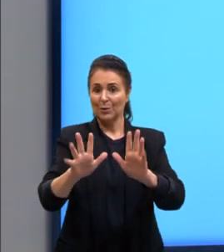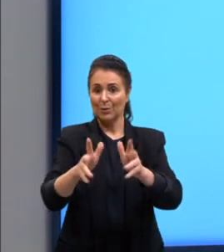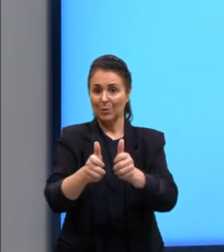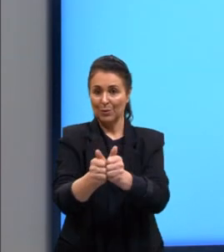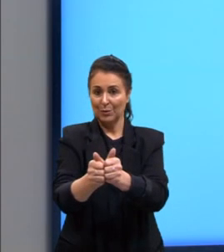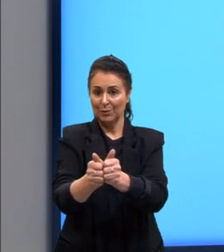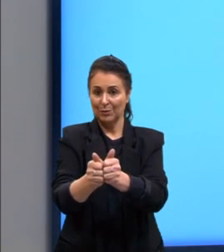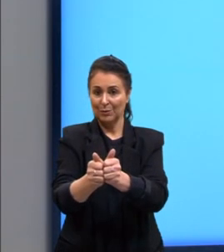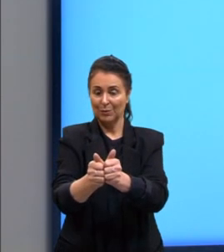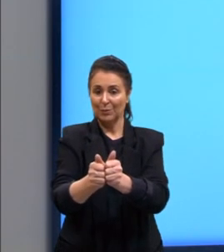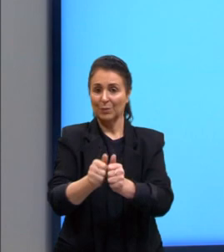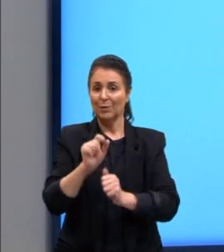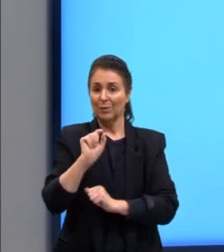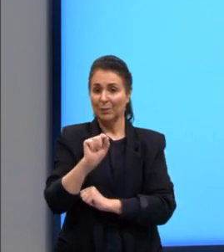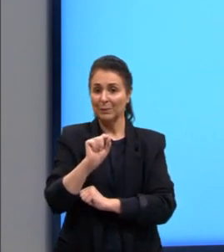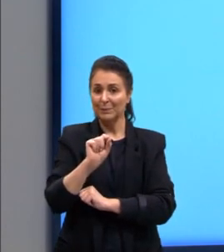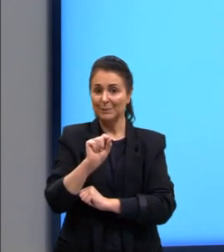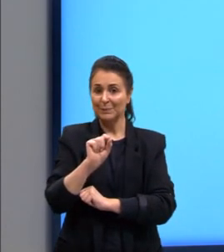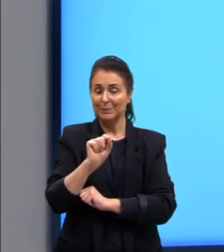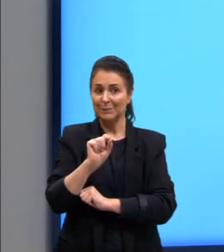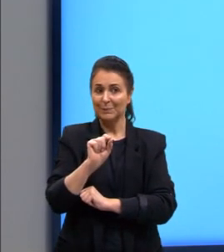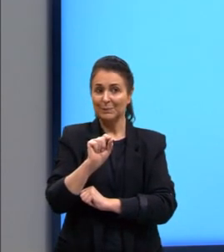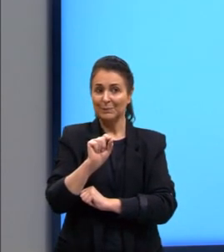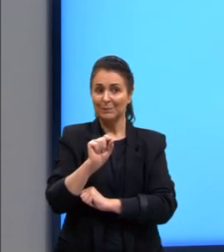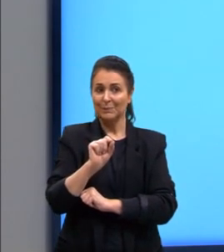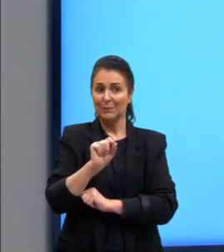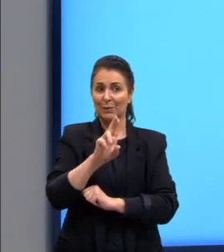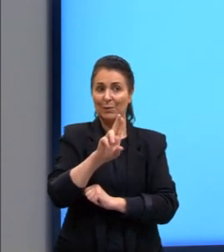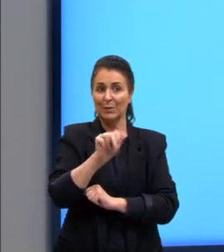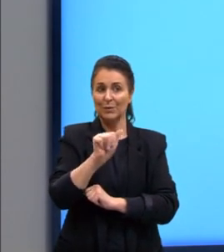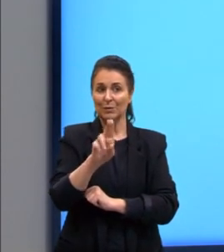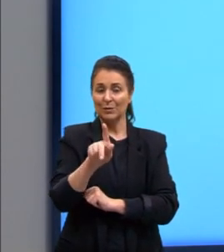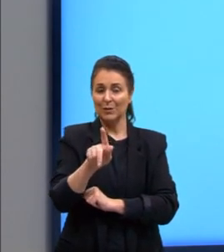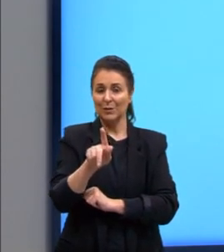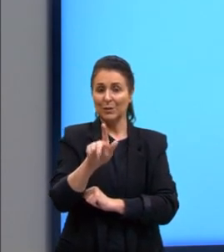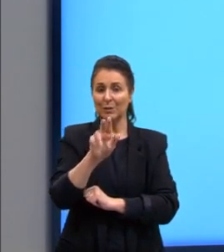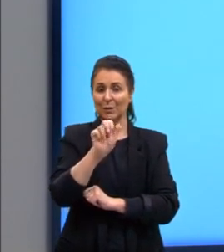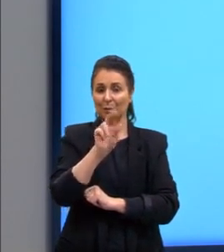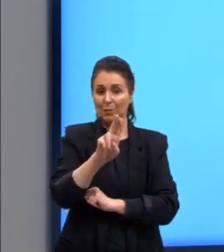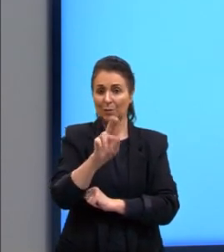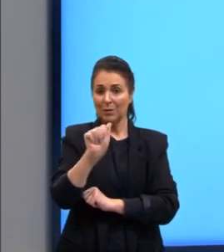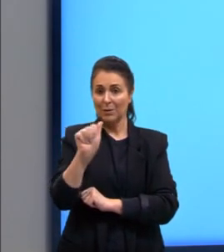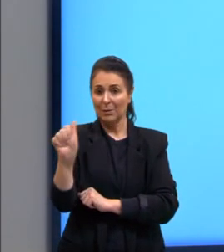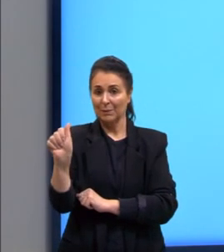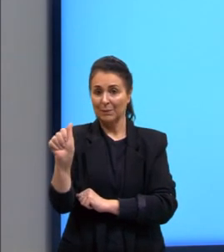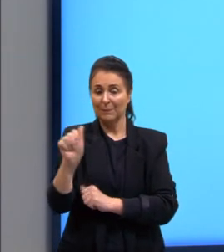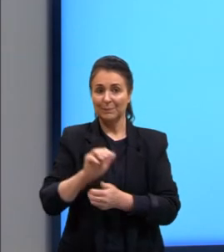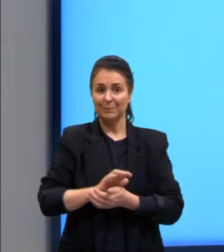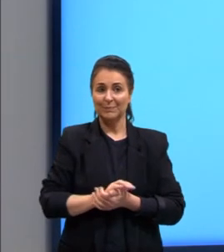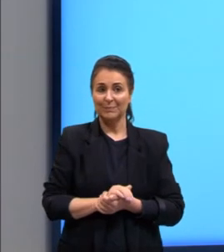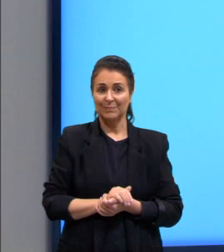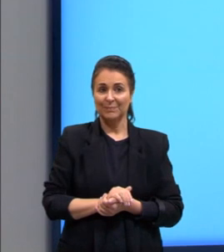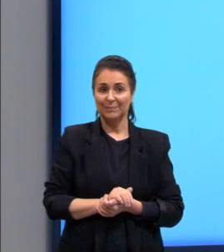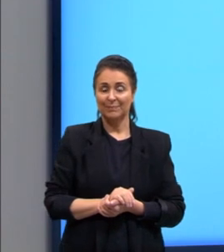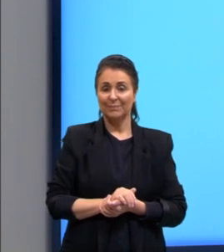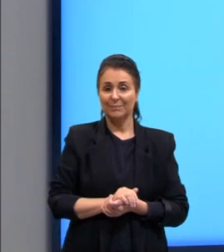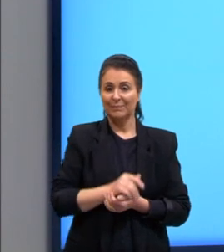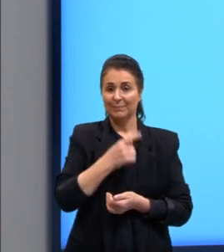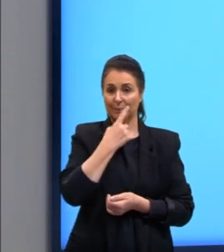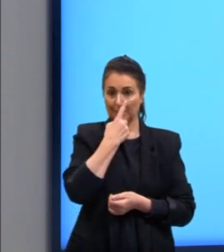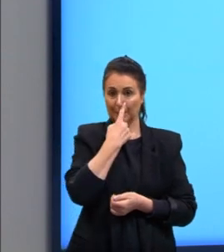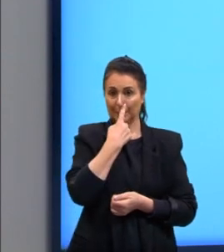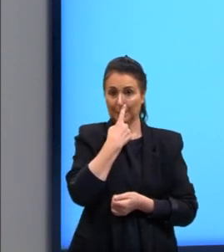que foram UAG e UAA. Tá? Então,